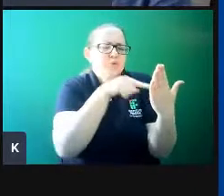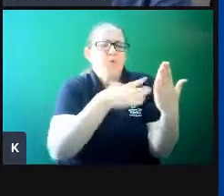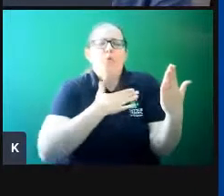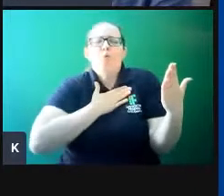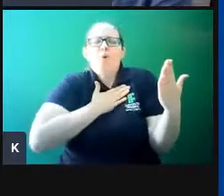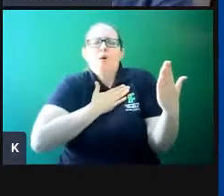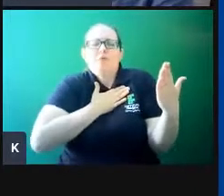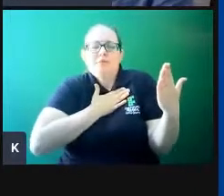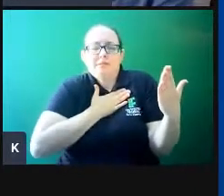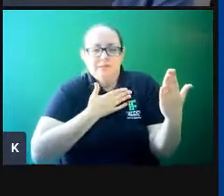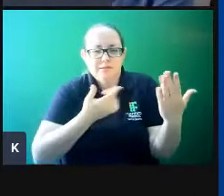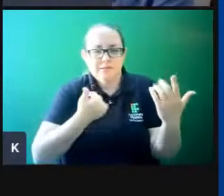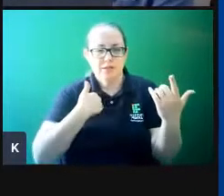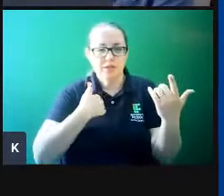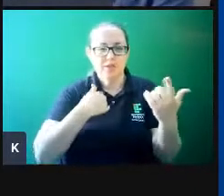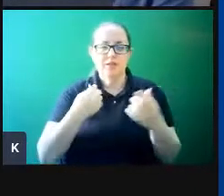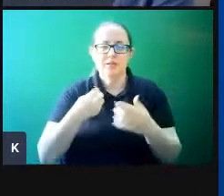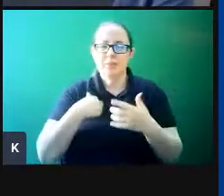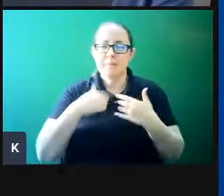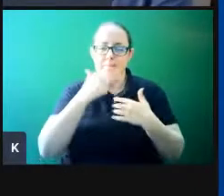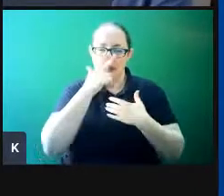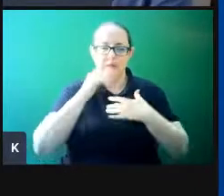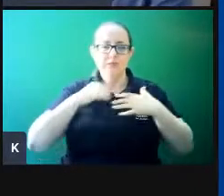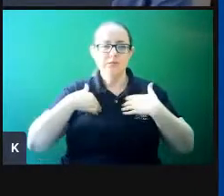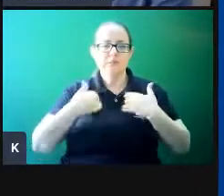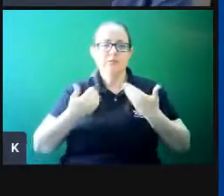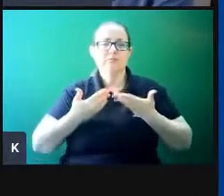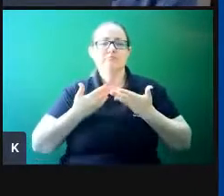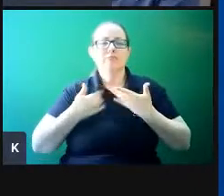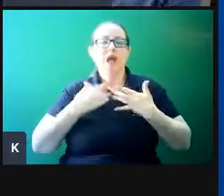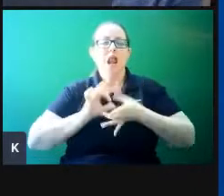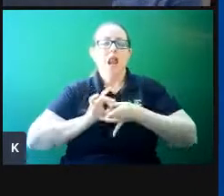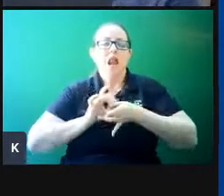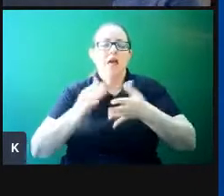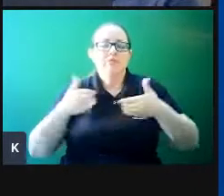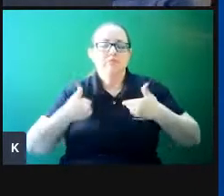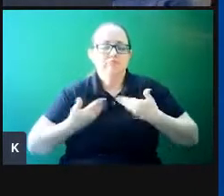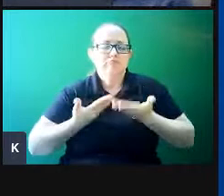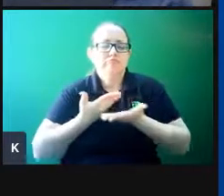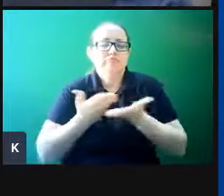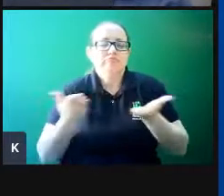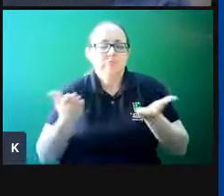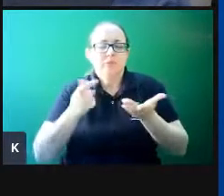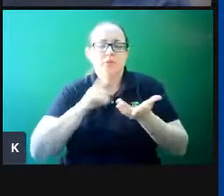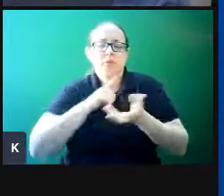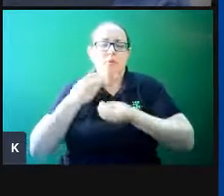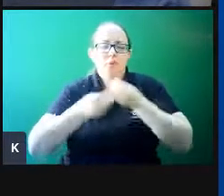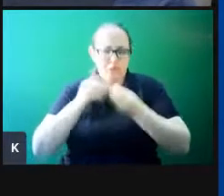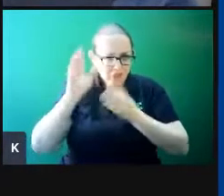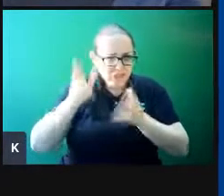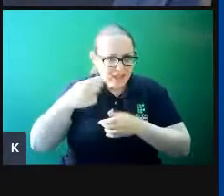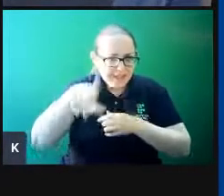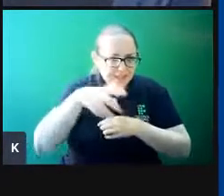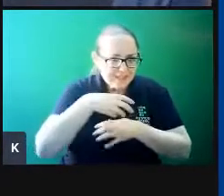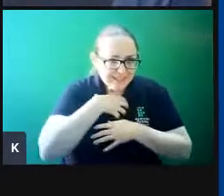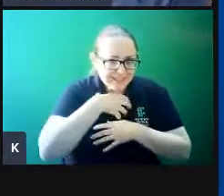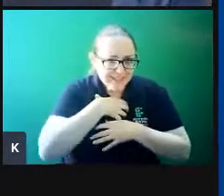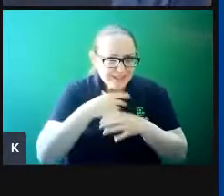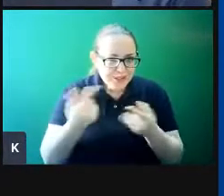trabalho, uma entrega total para aquele momento. Não sei se vocês já se sentiram assim, imagino que